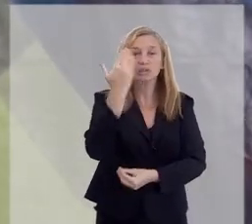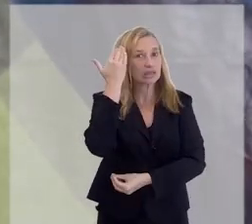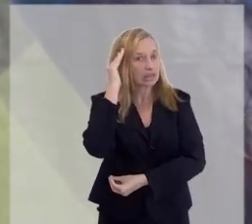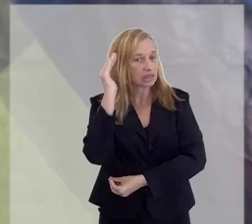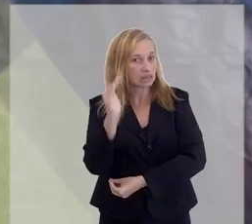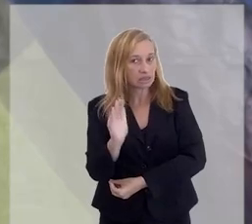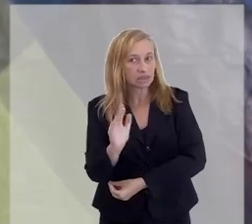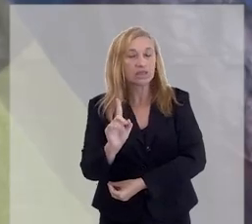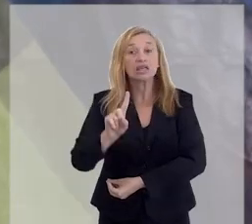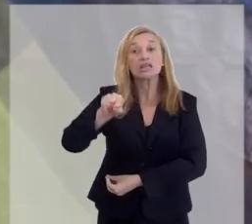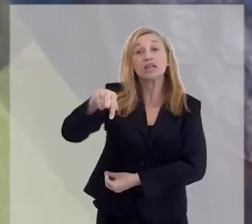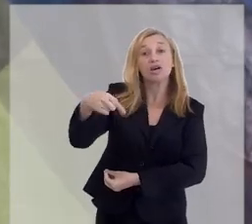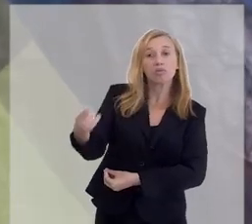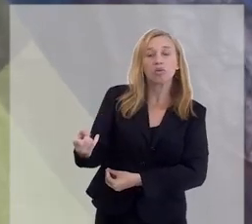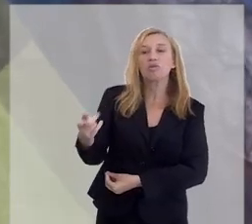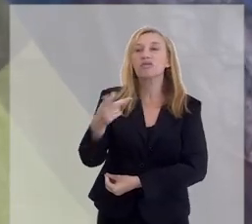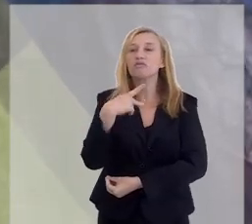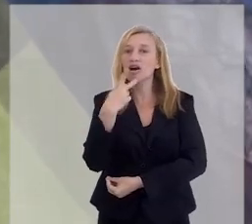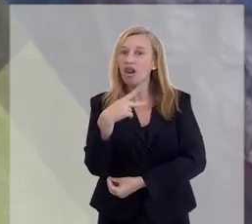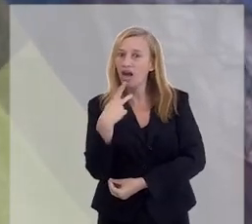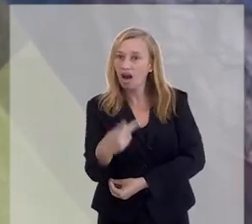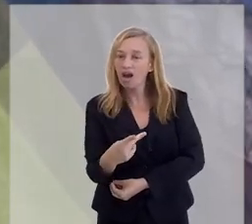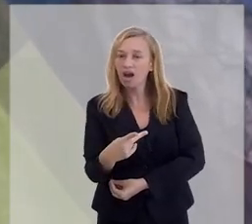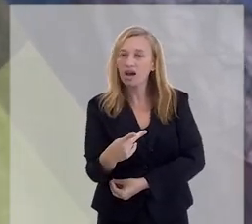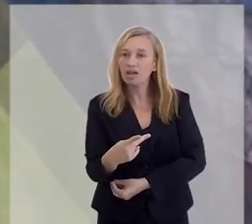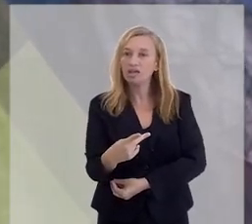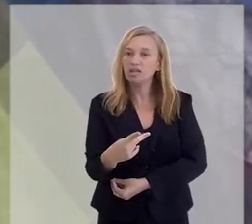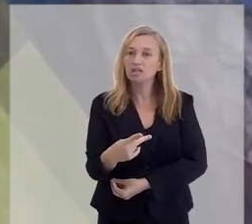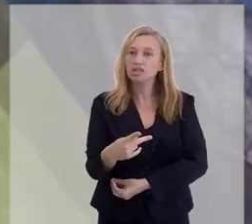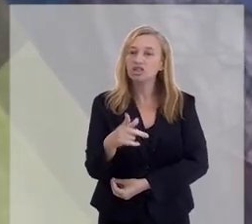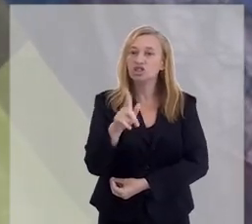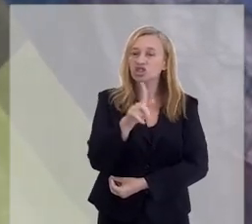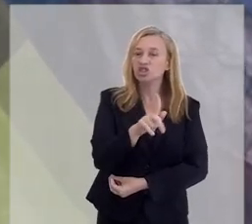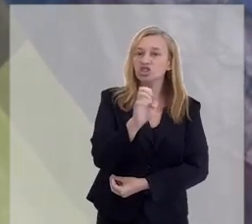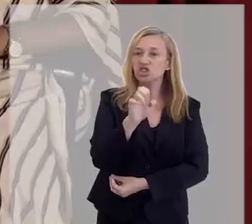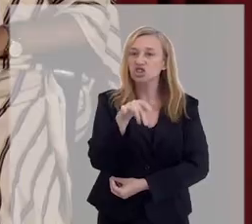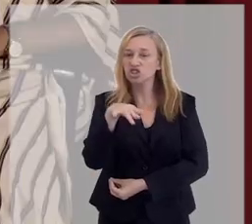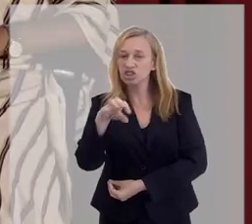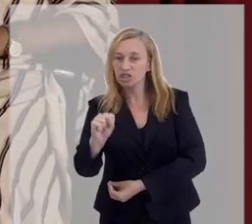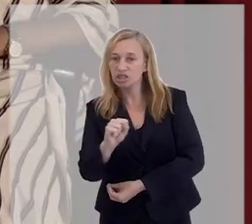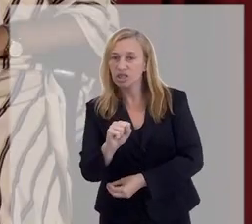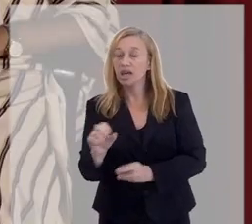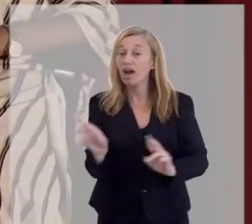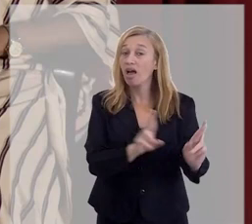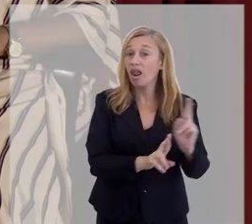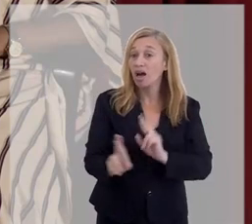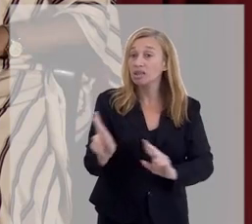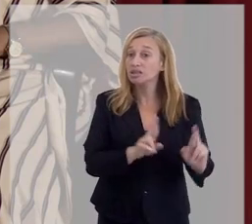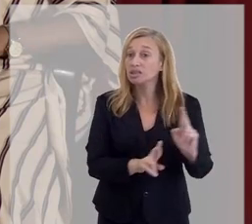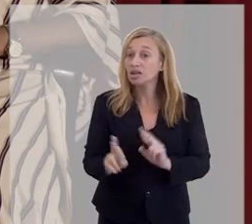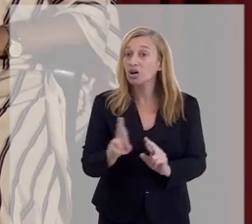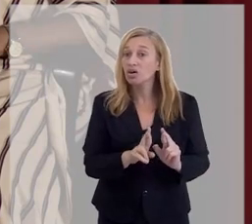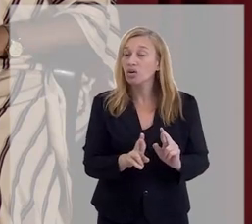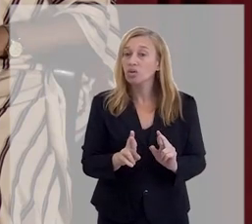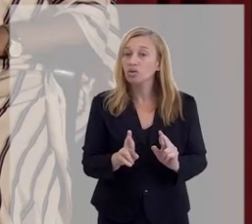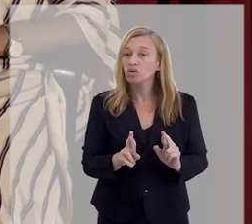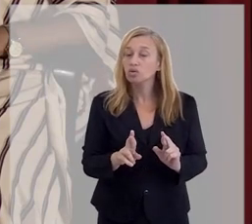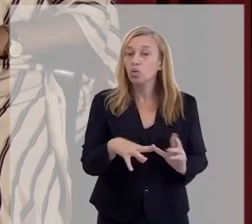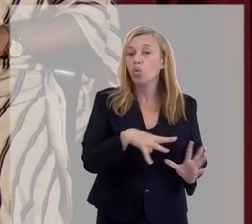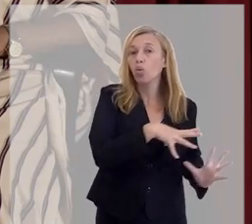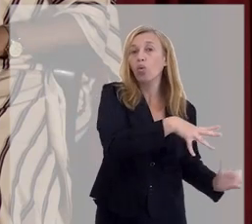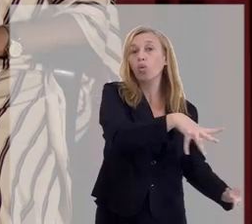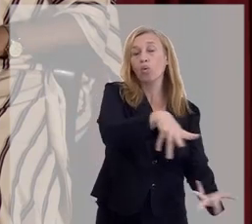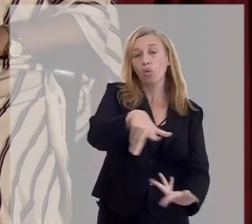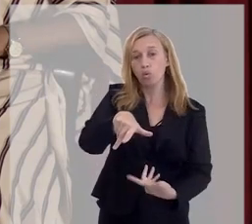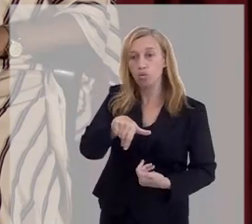entendem. Depois ele vai falar sobre a Gênese, que é a relação entre